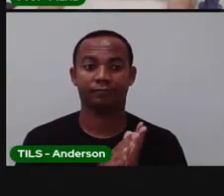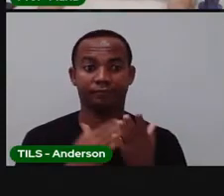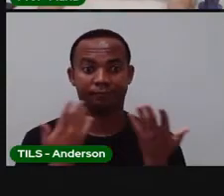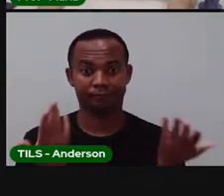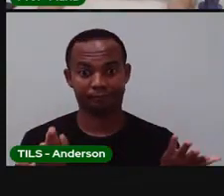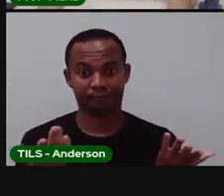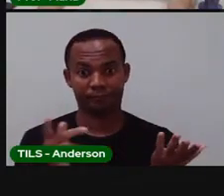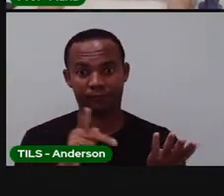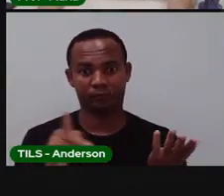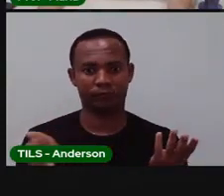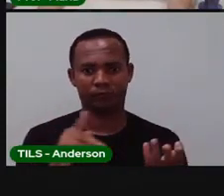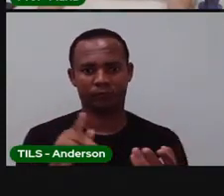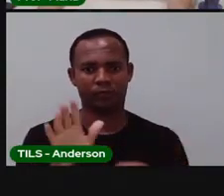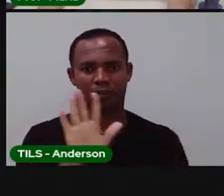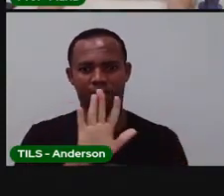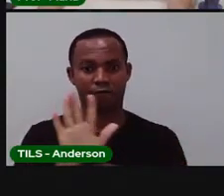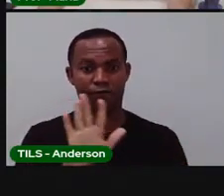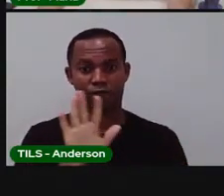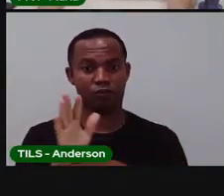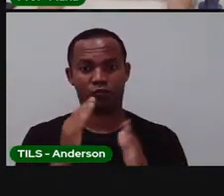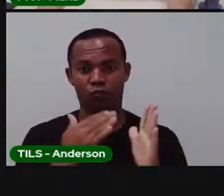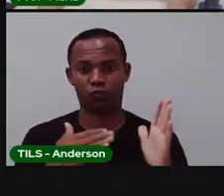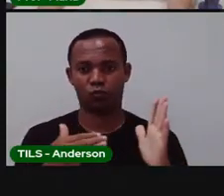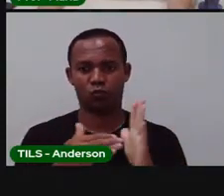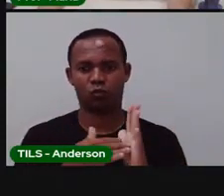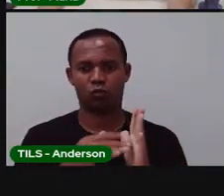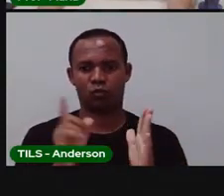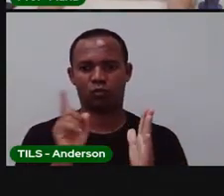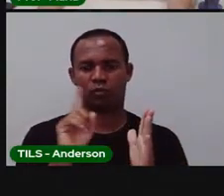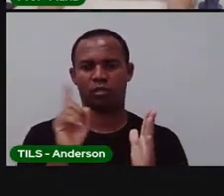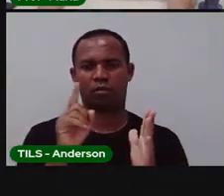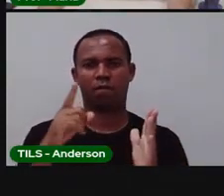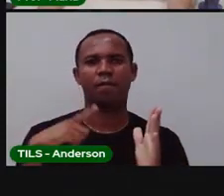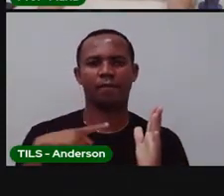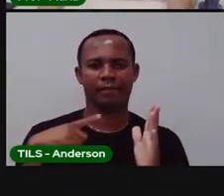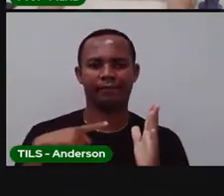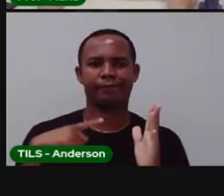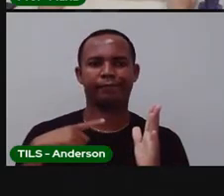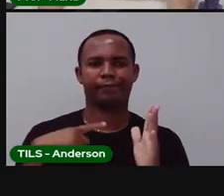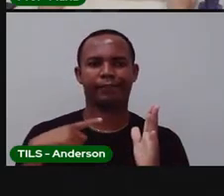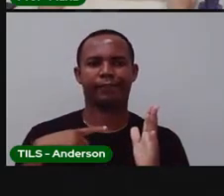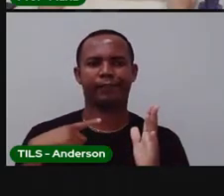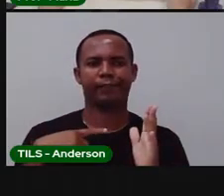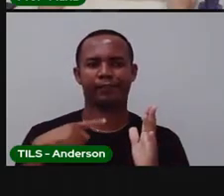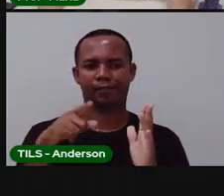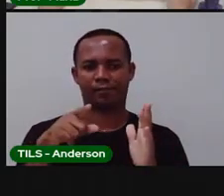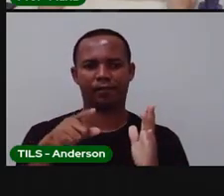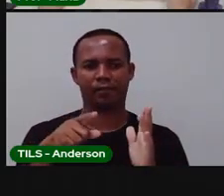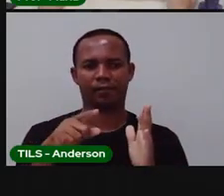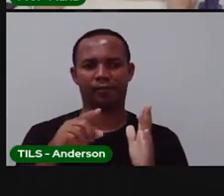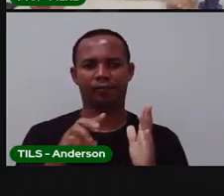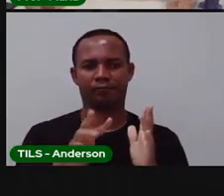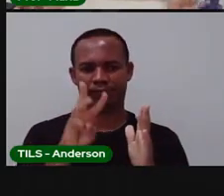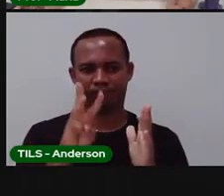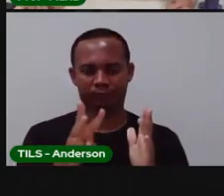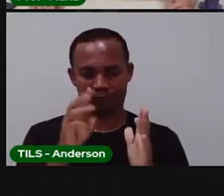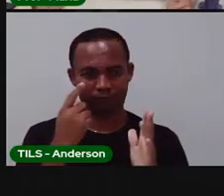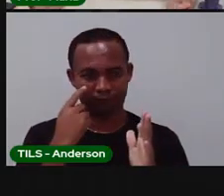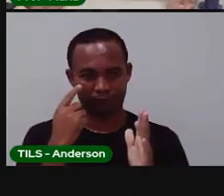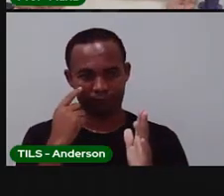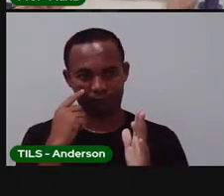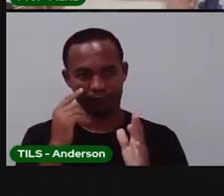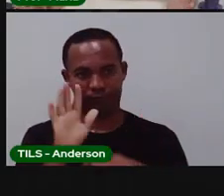a Prodão vai passar o vídeo inteiro para vocês o link do vídeo está no material disponibilizado pela CEDUC para vocês para a realização da atividade porque